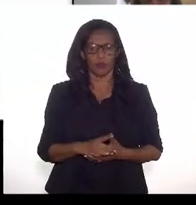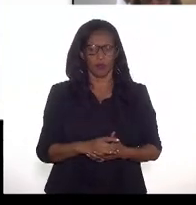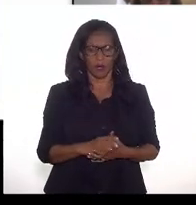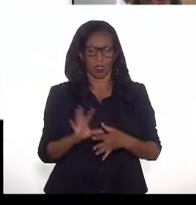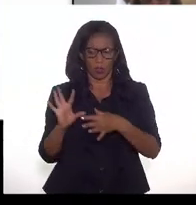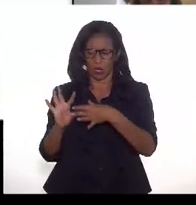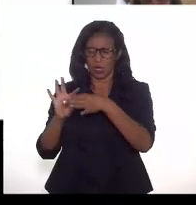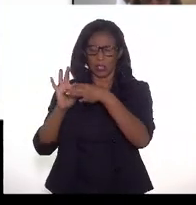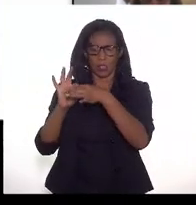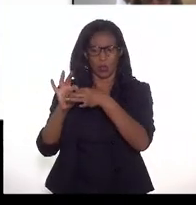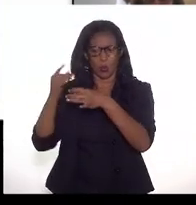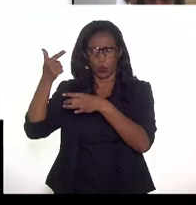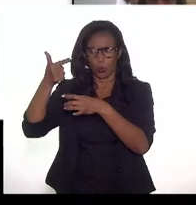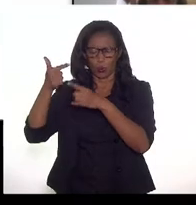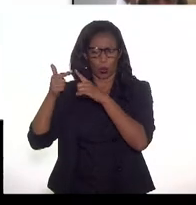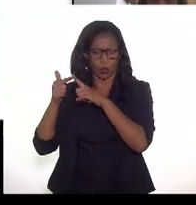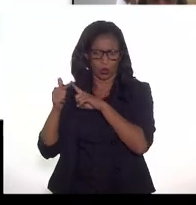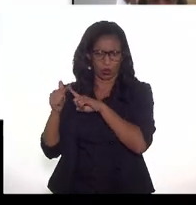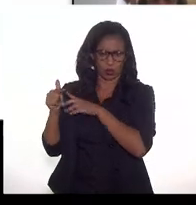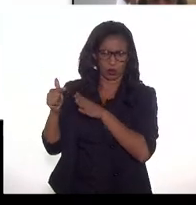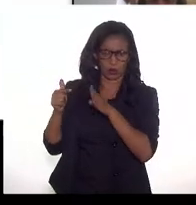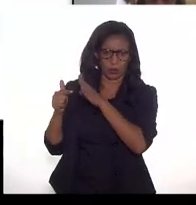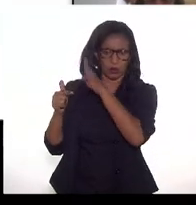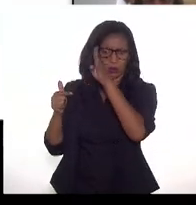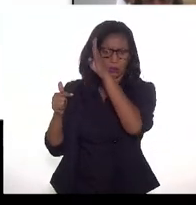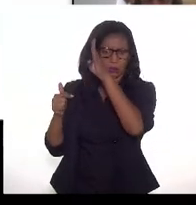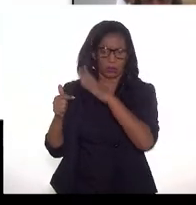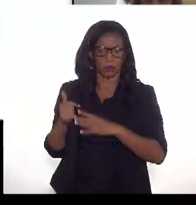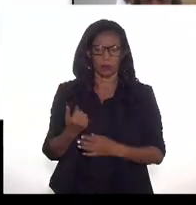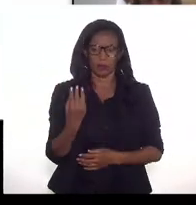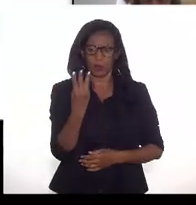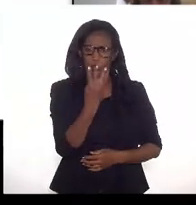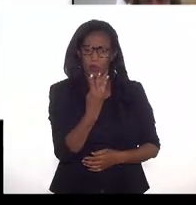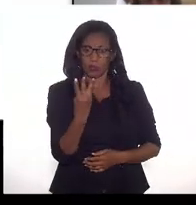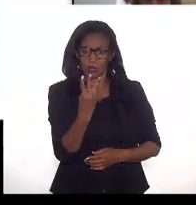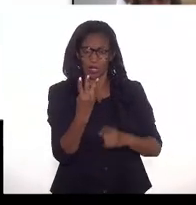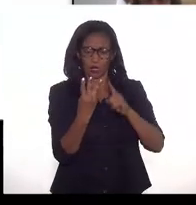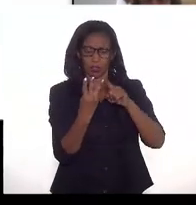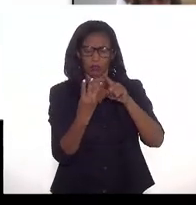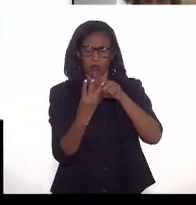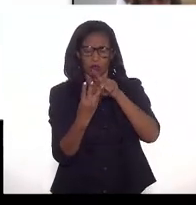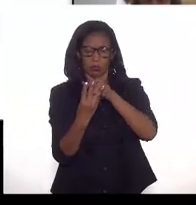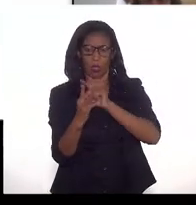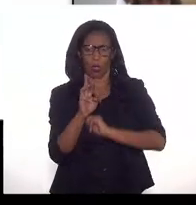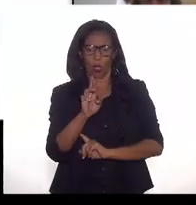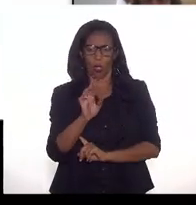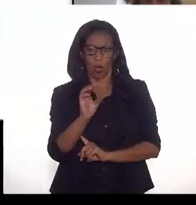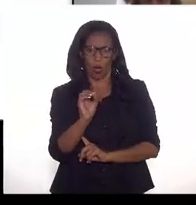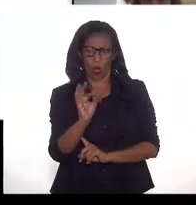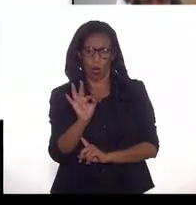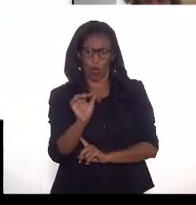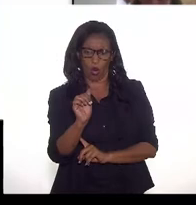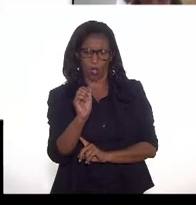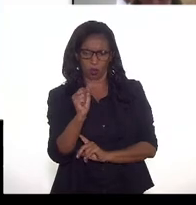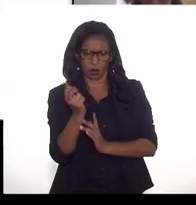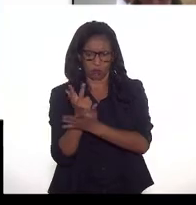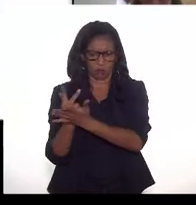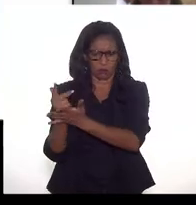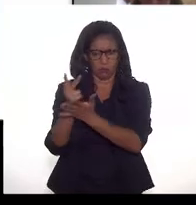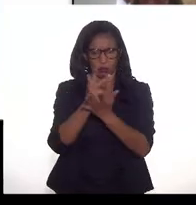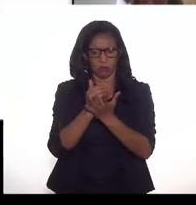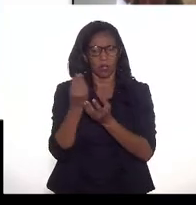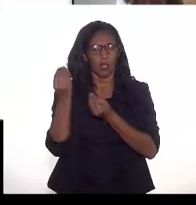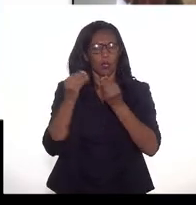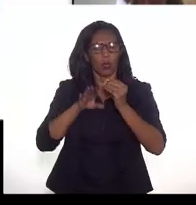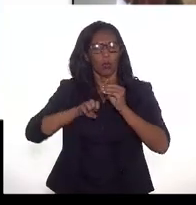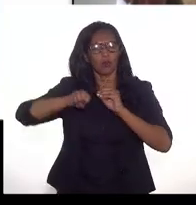falta ser autorizado para ele. Então, esses aqui seriam os três rotas, e como eles vão,